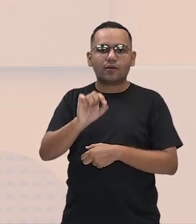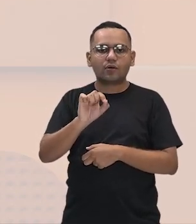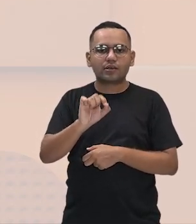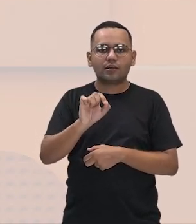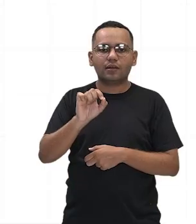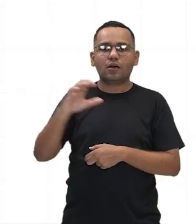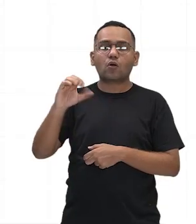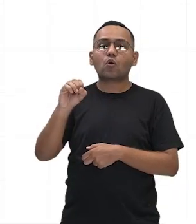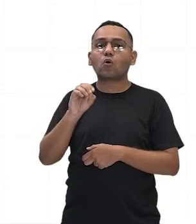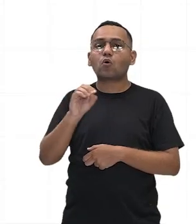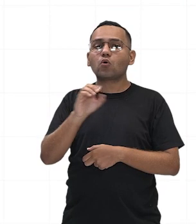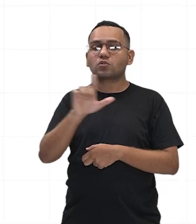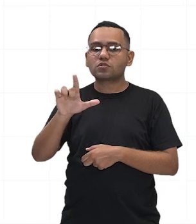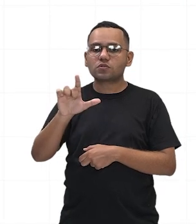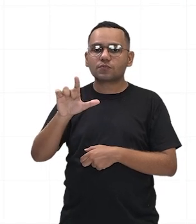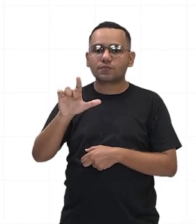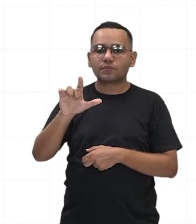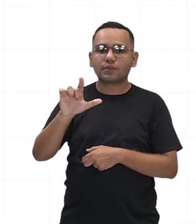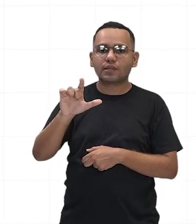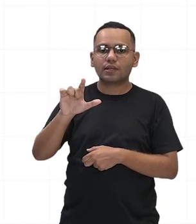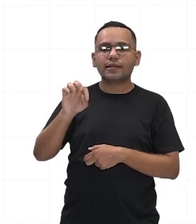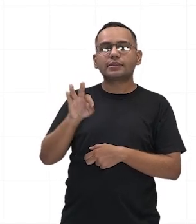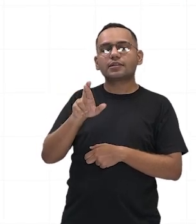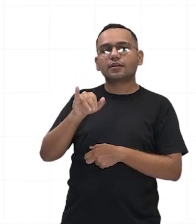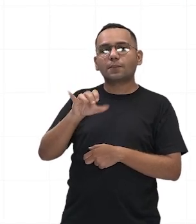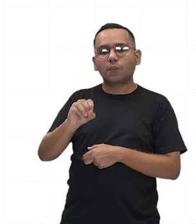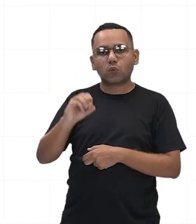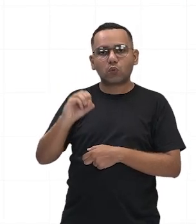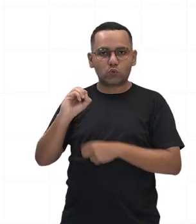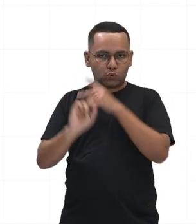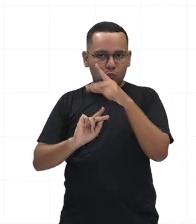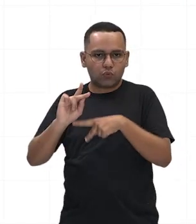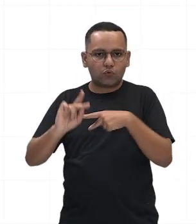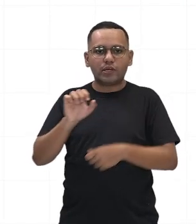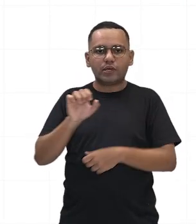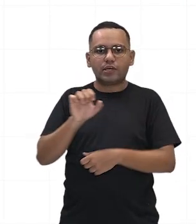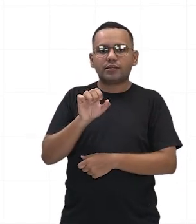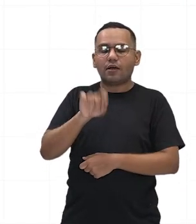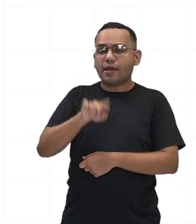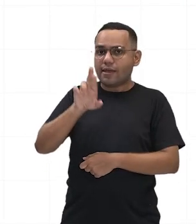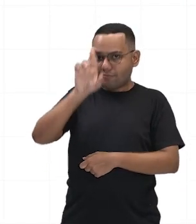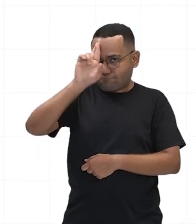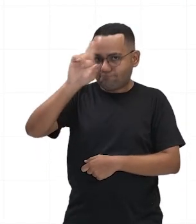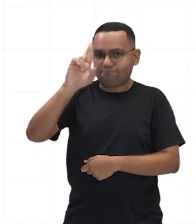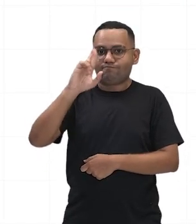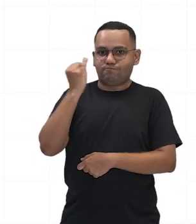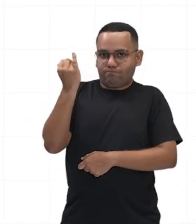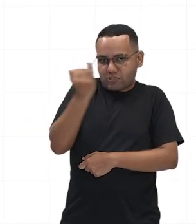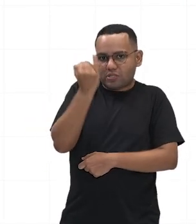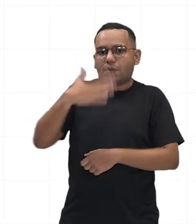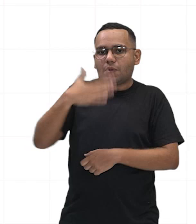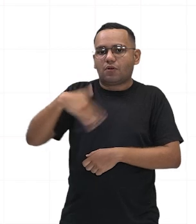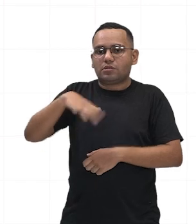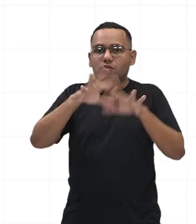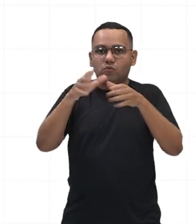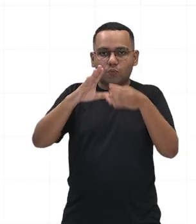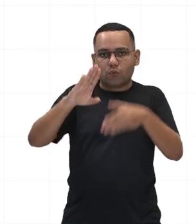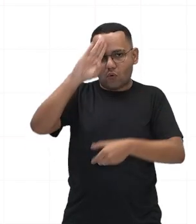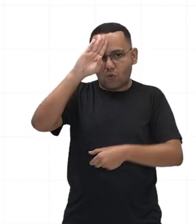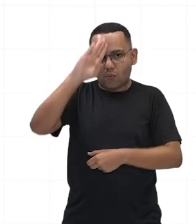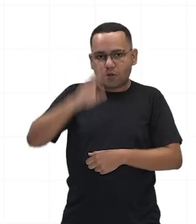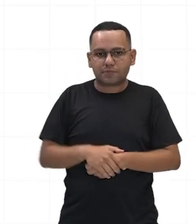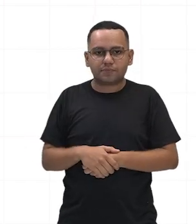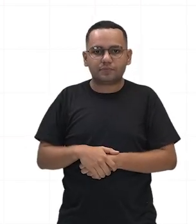plebe e suprêmico comandante do exército romano. Então, ele era o tudo, o